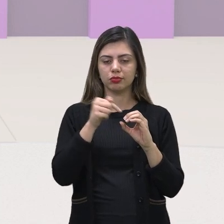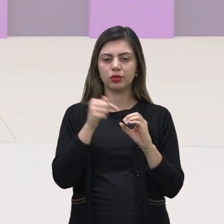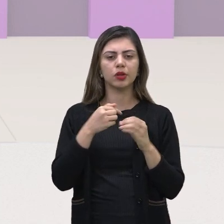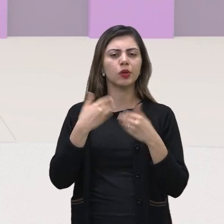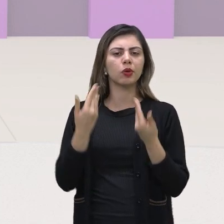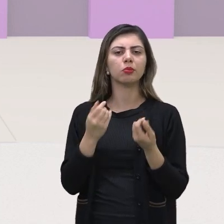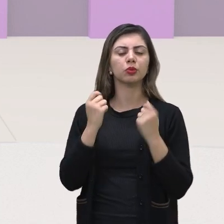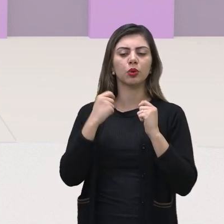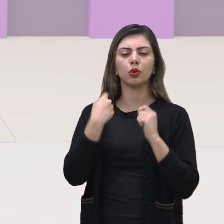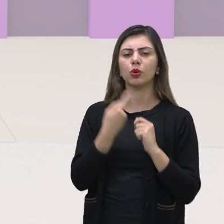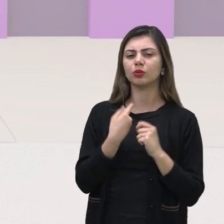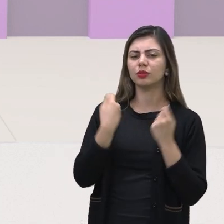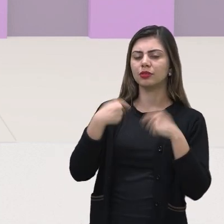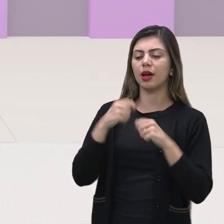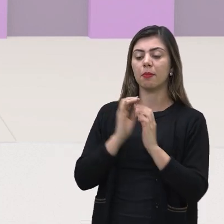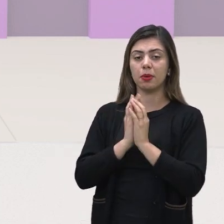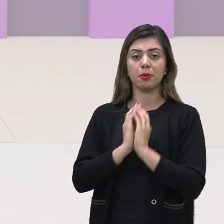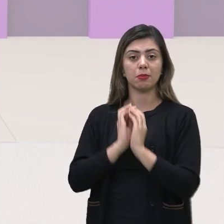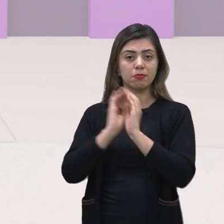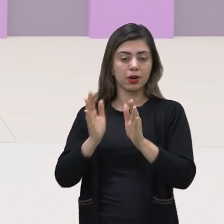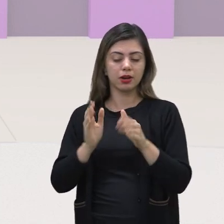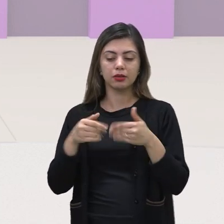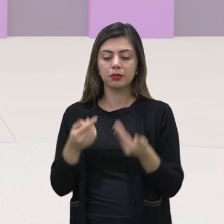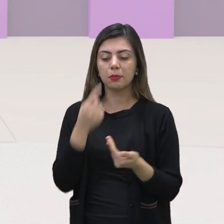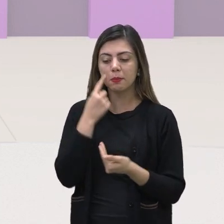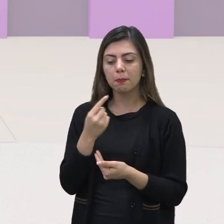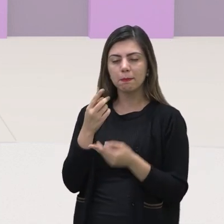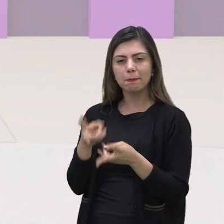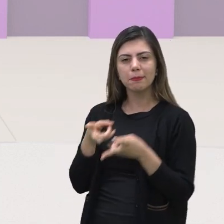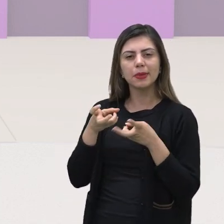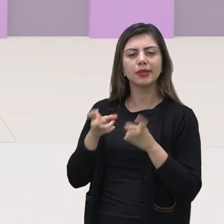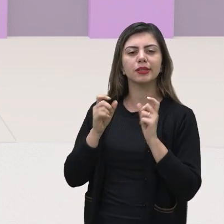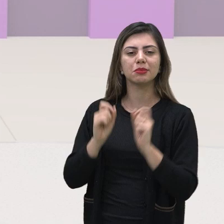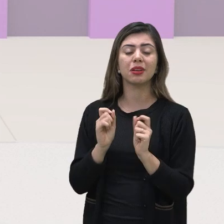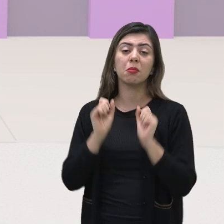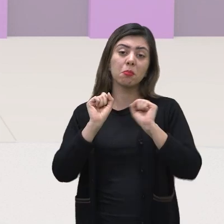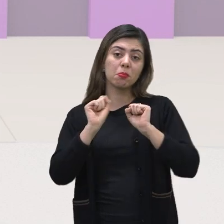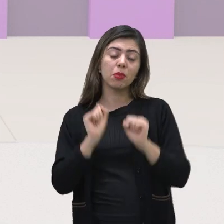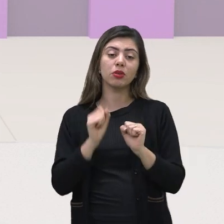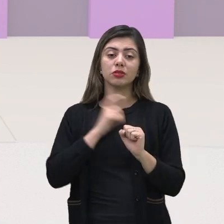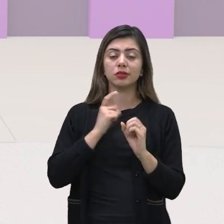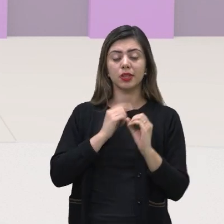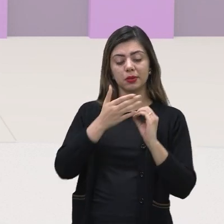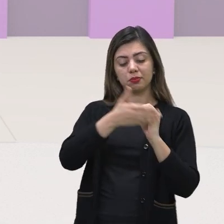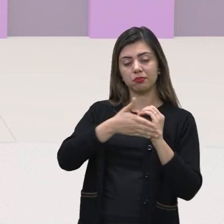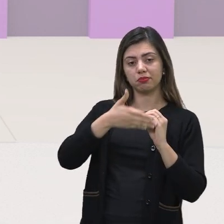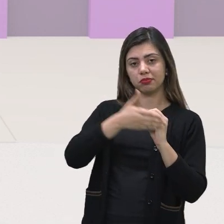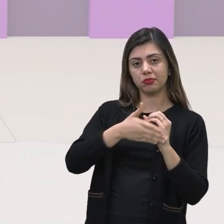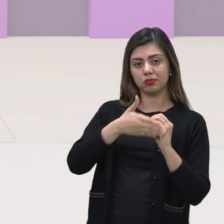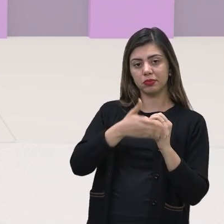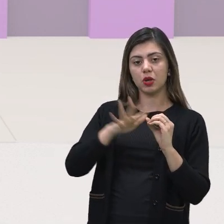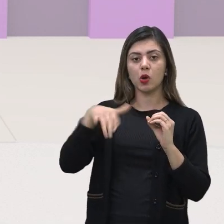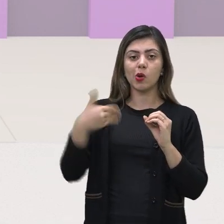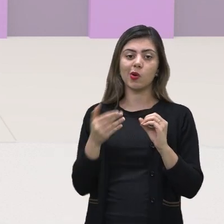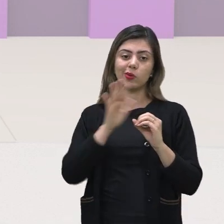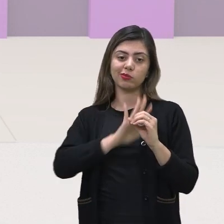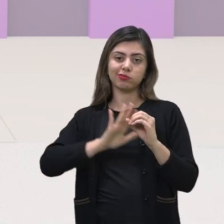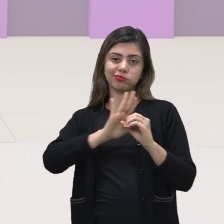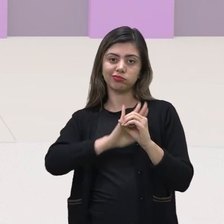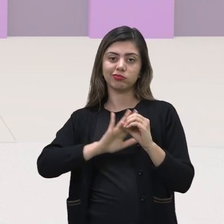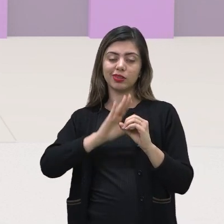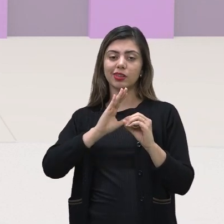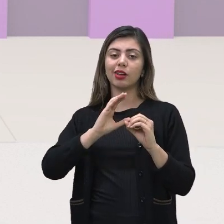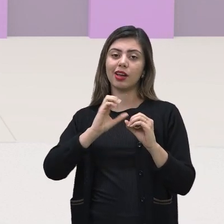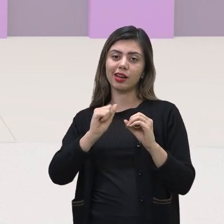amostral dela? Ao lançarmos uma moeda verifiquem que ela pode aparecer na face voltada para cima ou cara